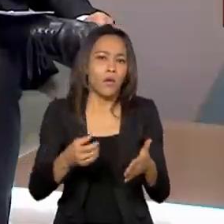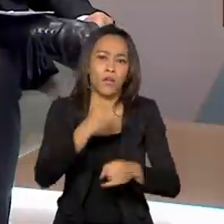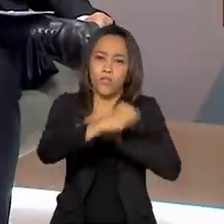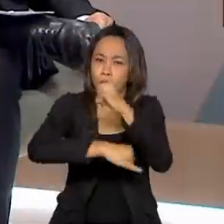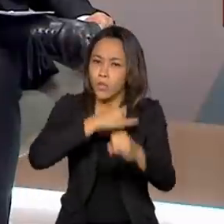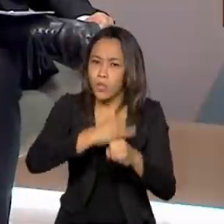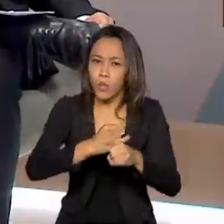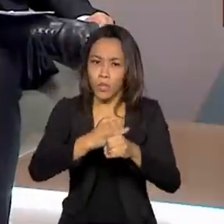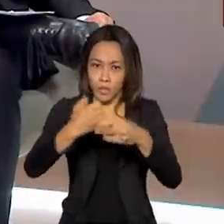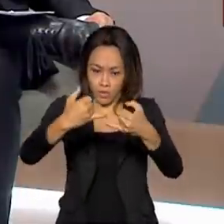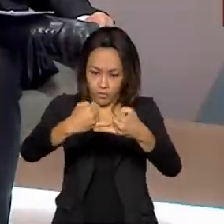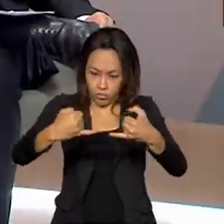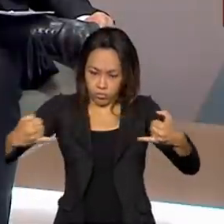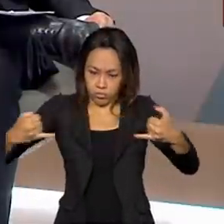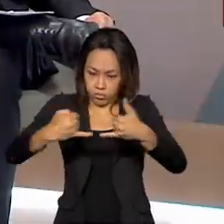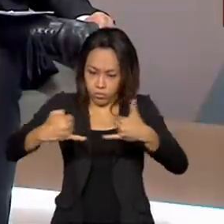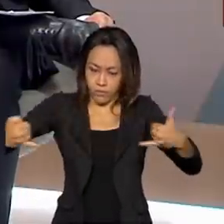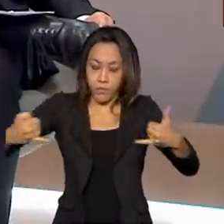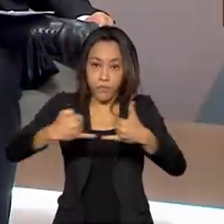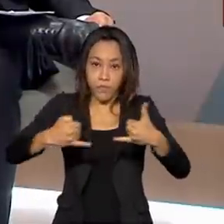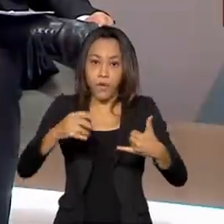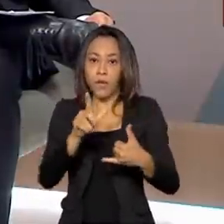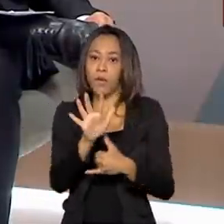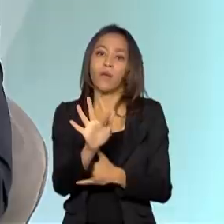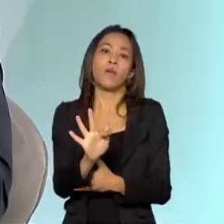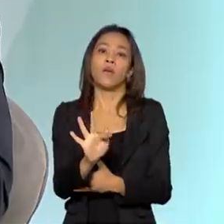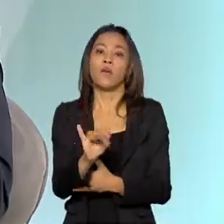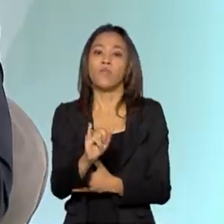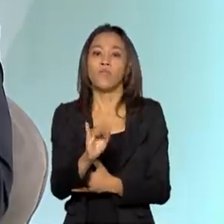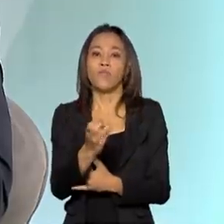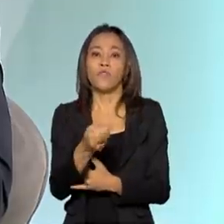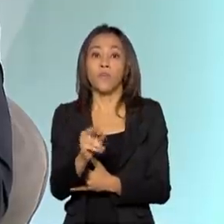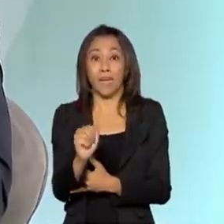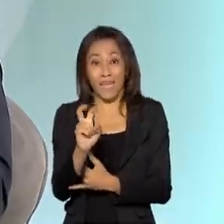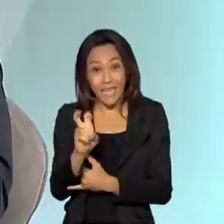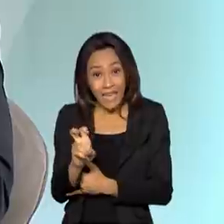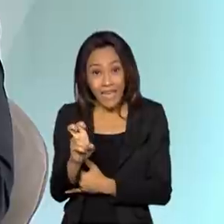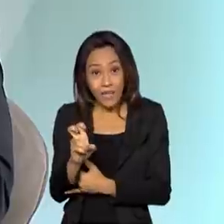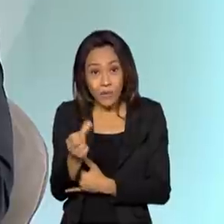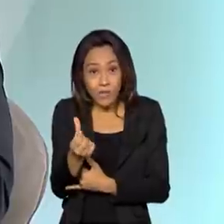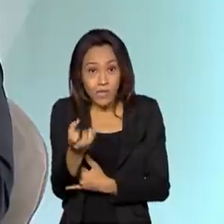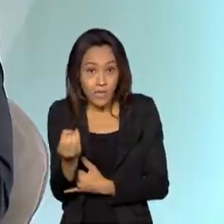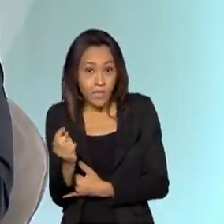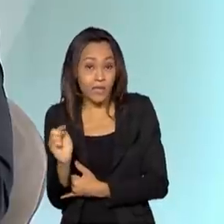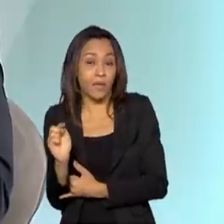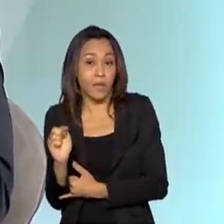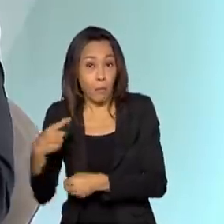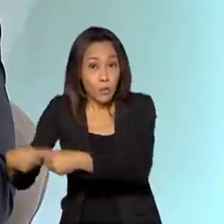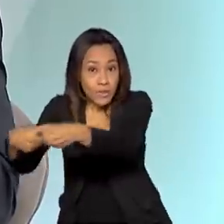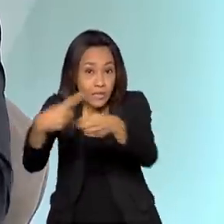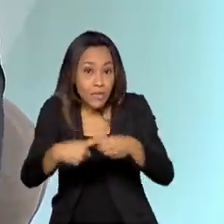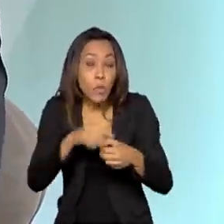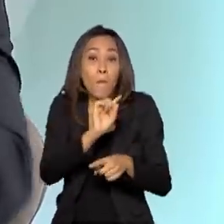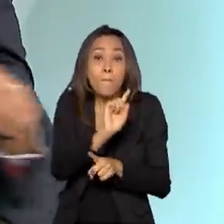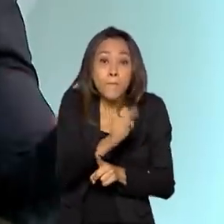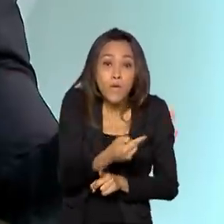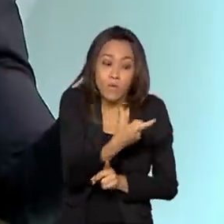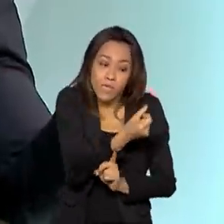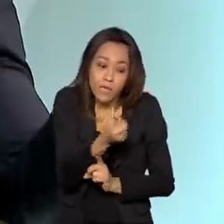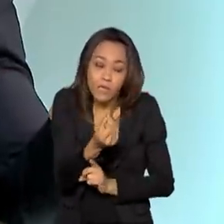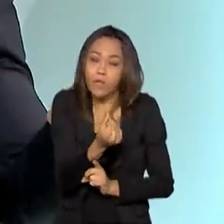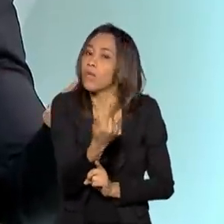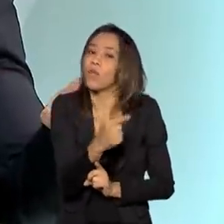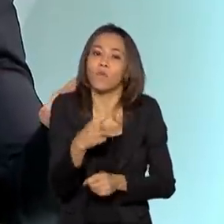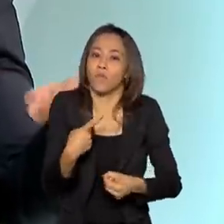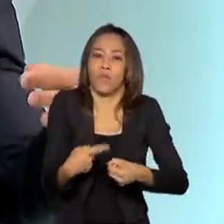leia-se fibra, daqueles 5.570 municípios que eu mencionei, 1.060 no Brasil ainda não tem fibra chegando